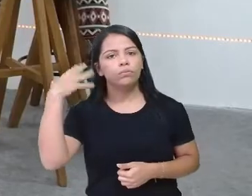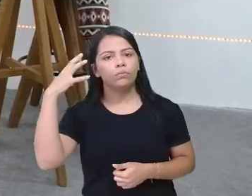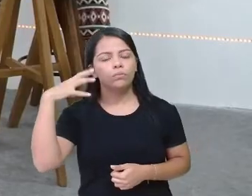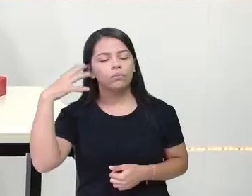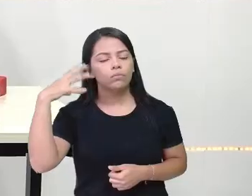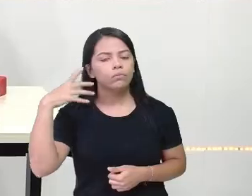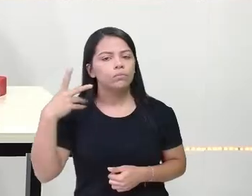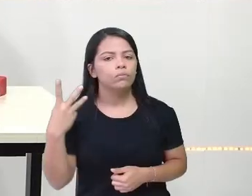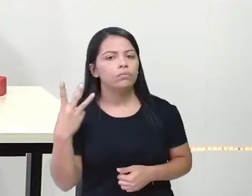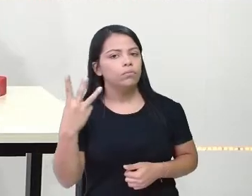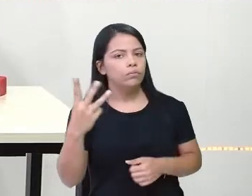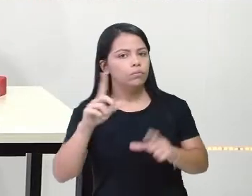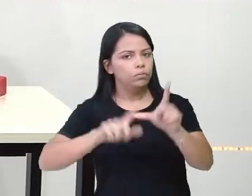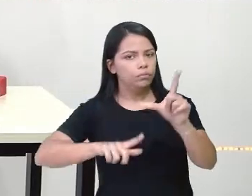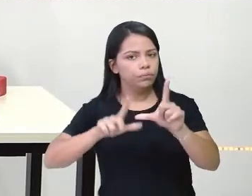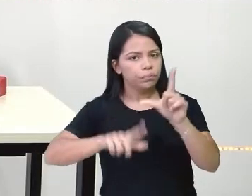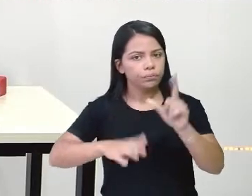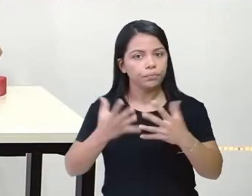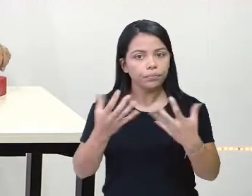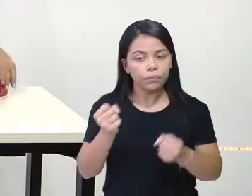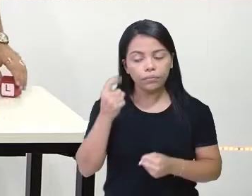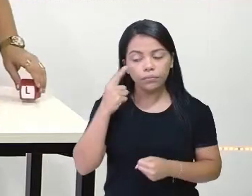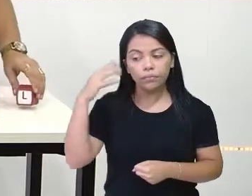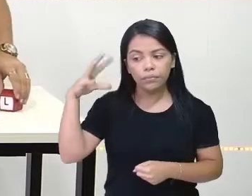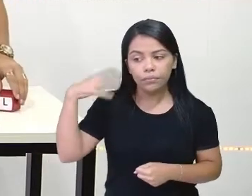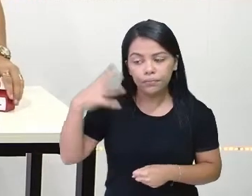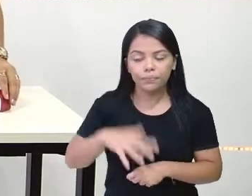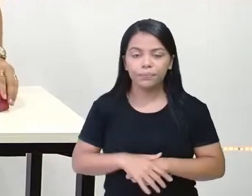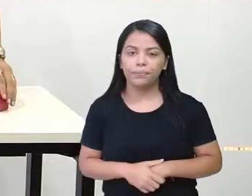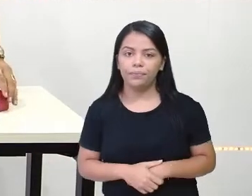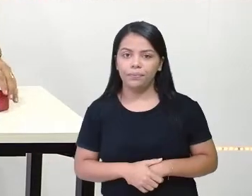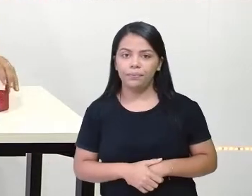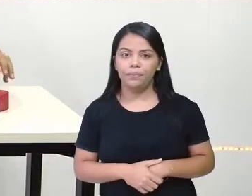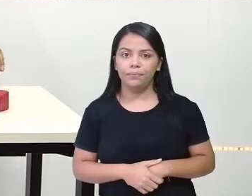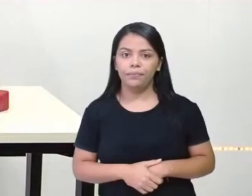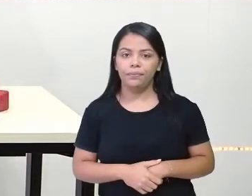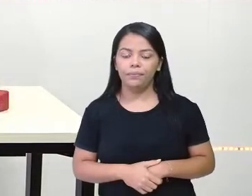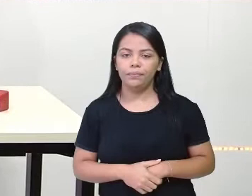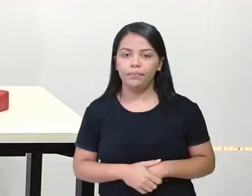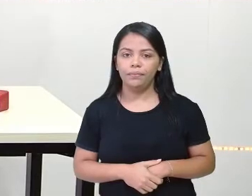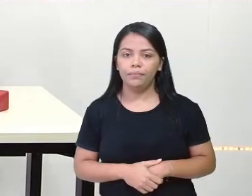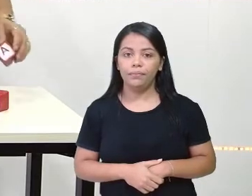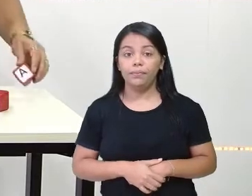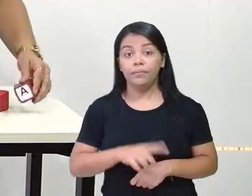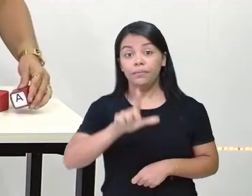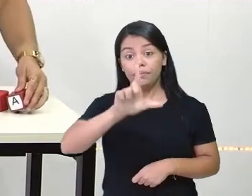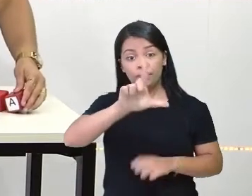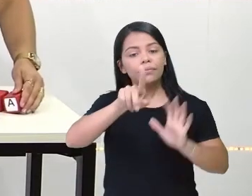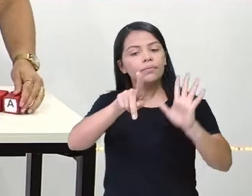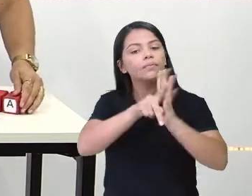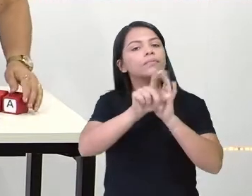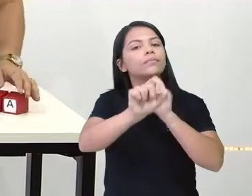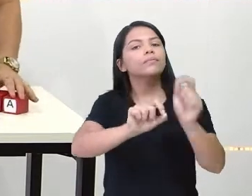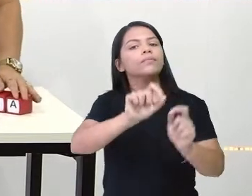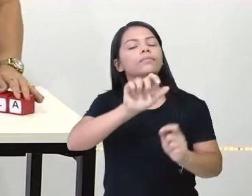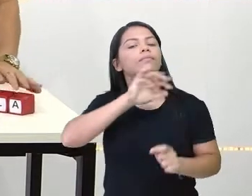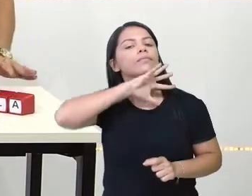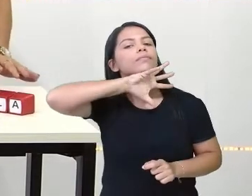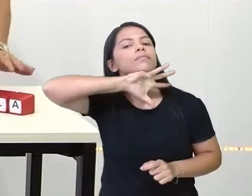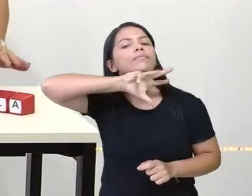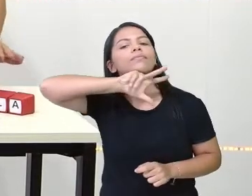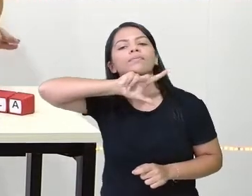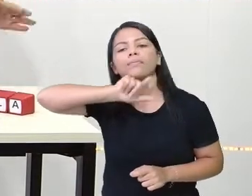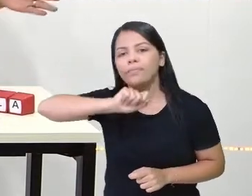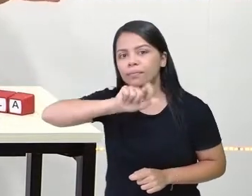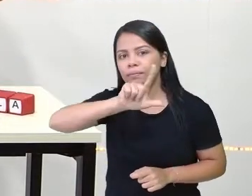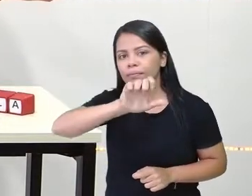Lã. L de leão. O A. E não é